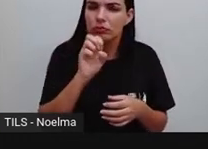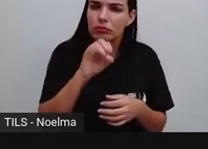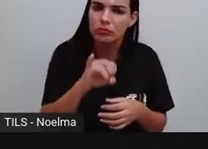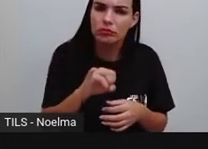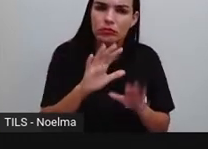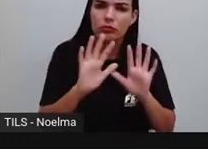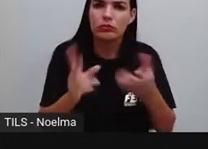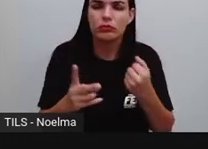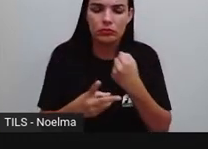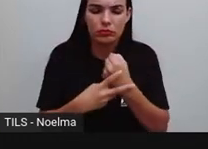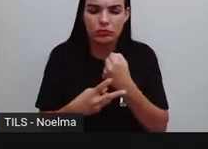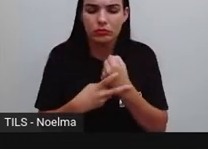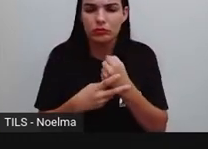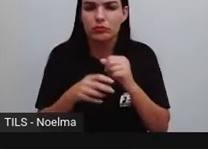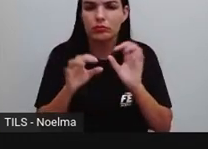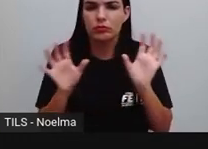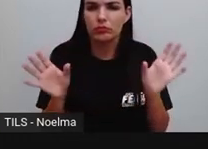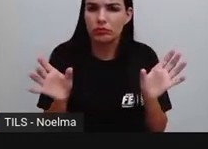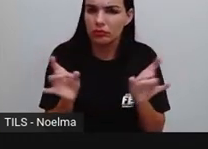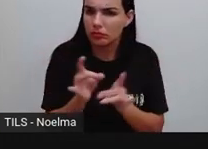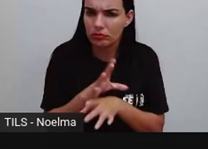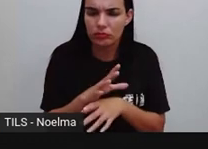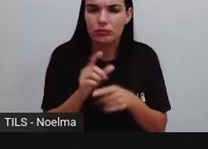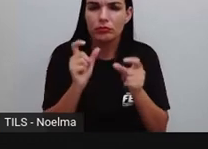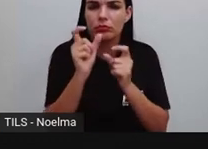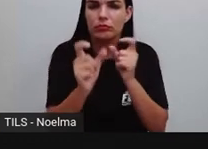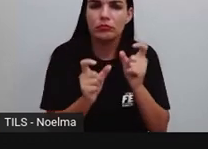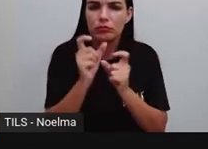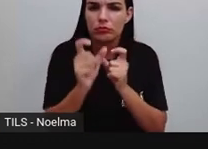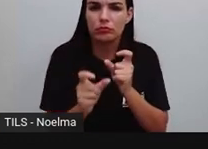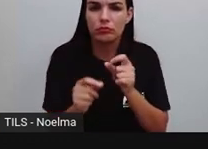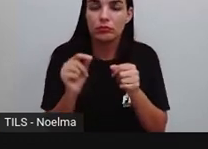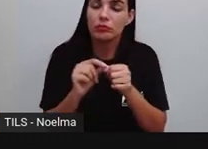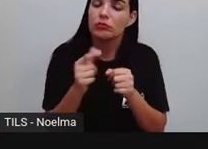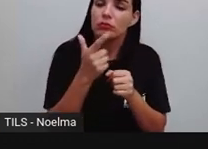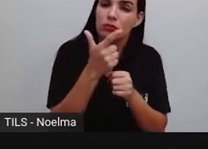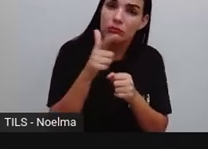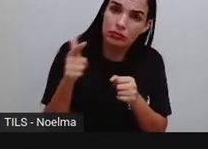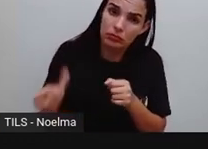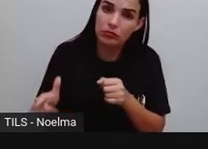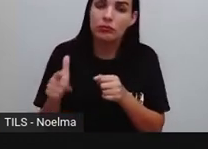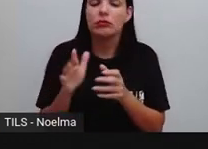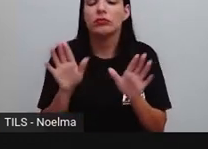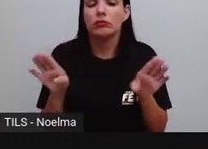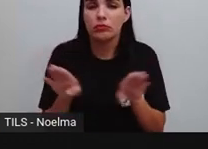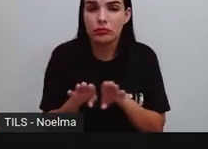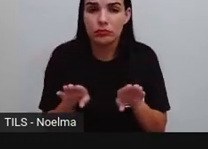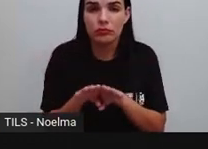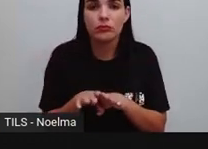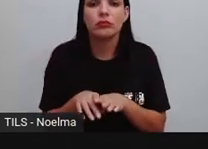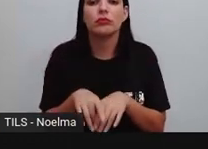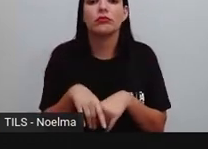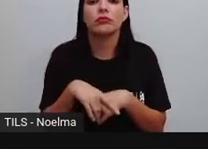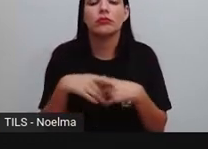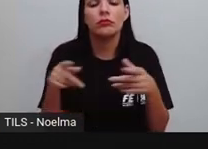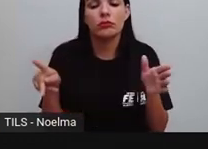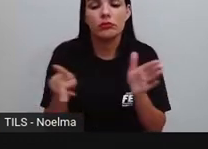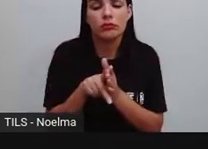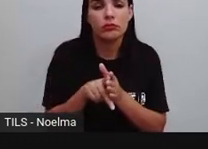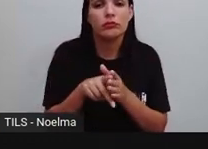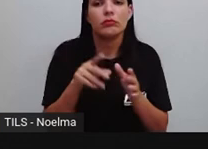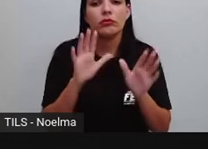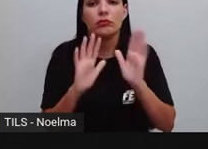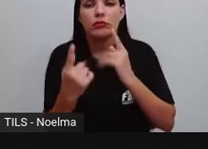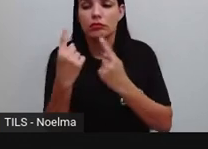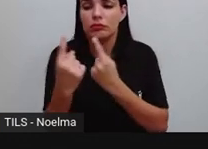coloco o verbo aqui no infinitivo. Vou repetir ele aqui, verbo no infinitivo. Dizer qual é a conjugação. E